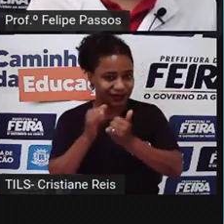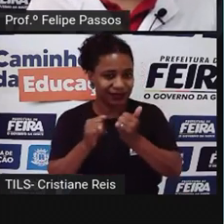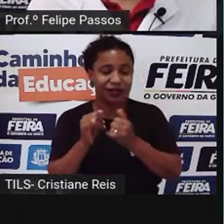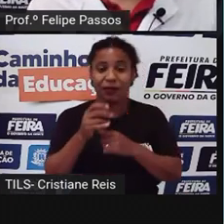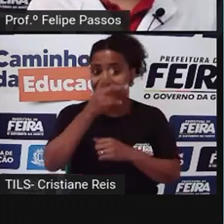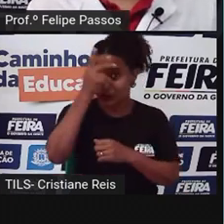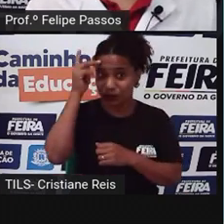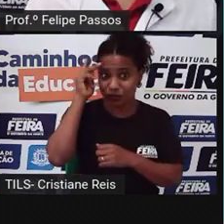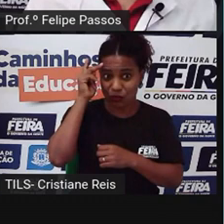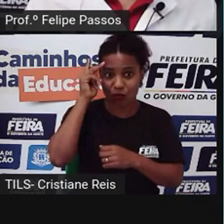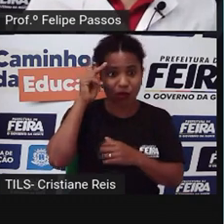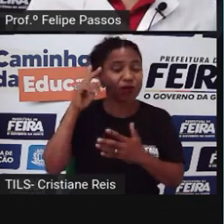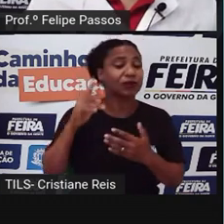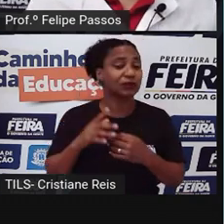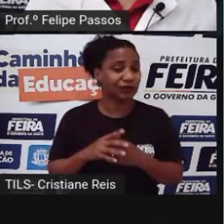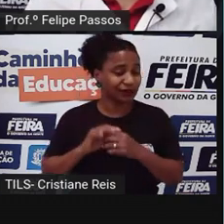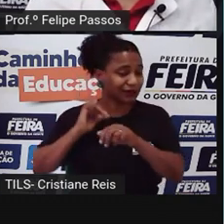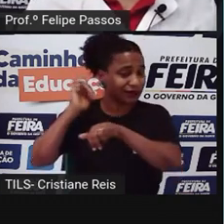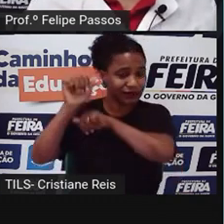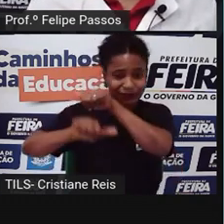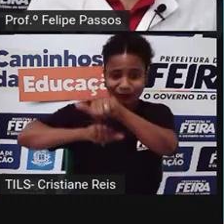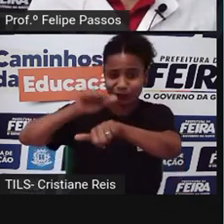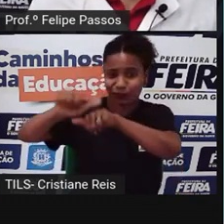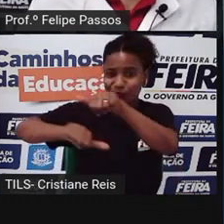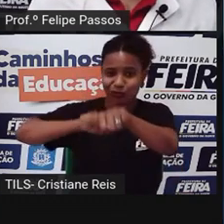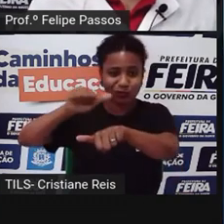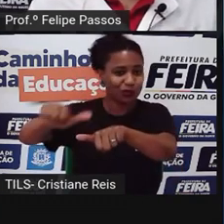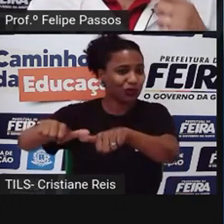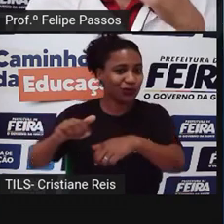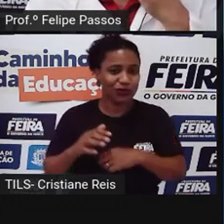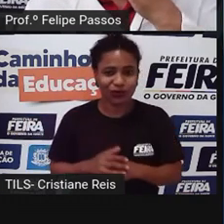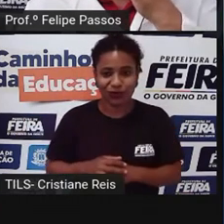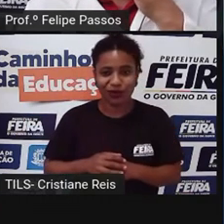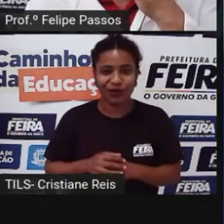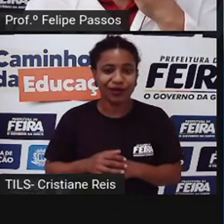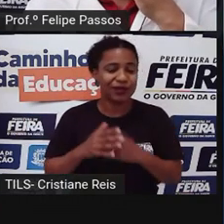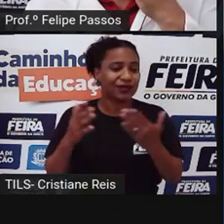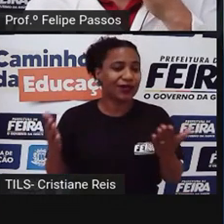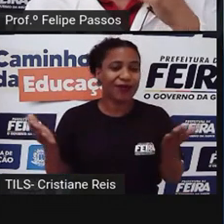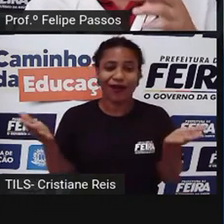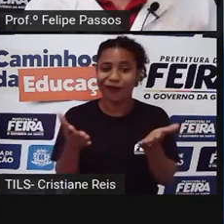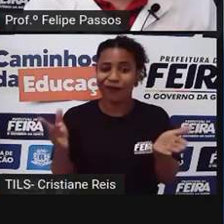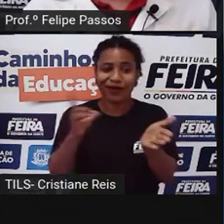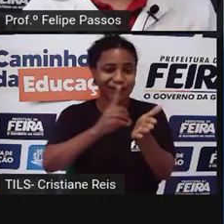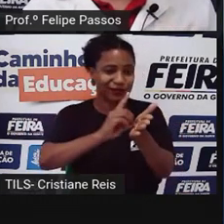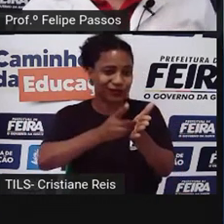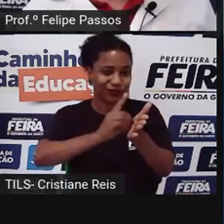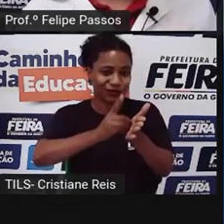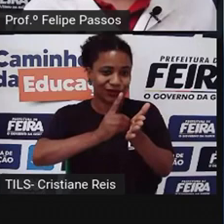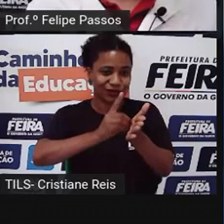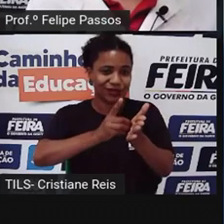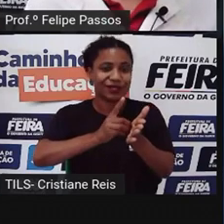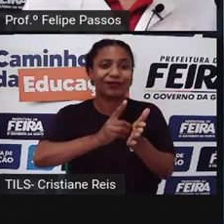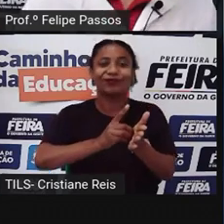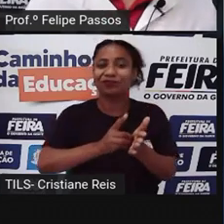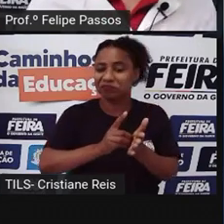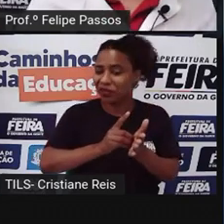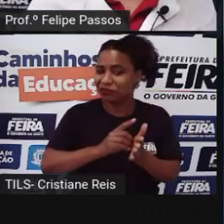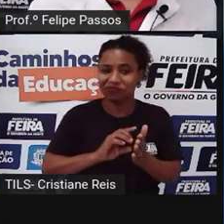do mundo, e isso é um caminho sem volta. A partir do momento que a gente entrou no mundo digital, eu acho que só um